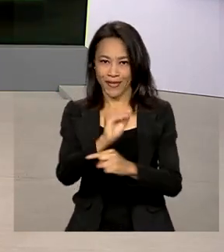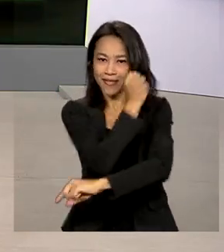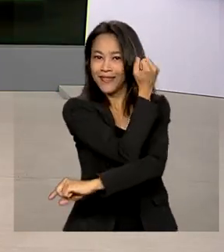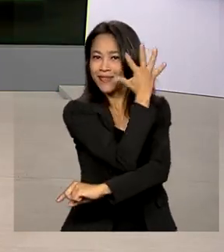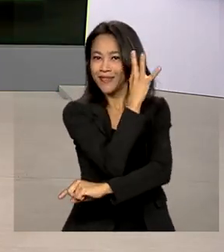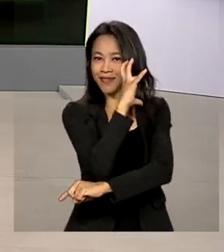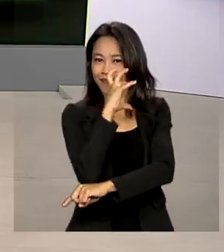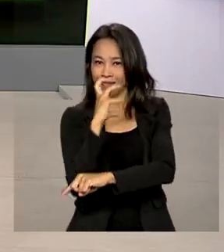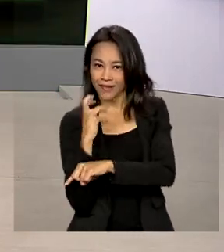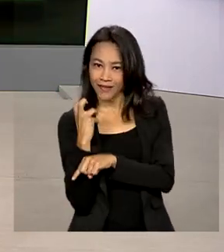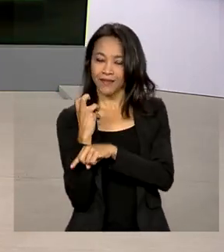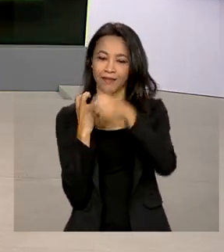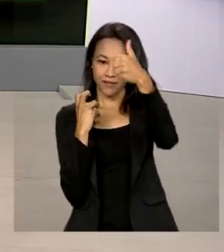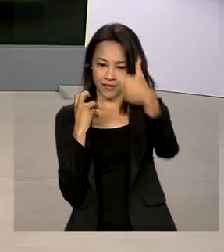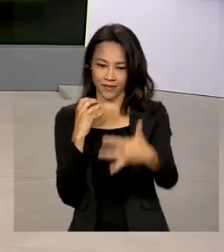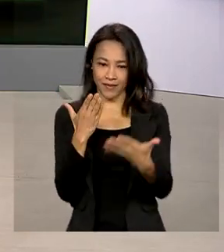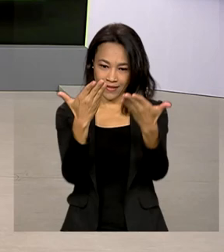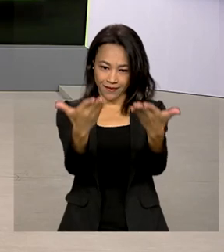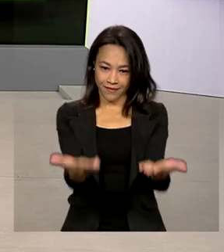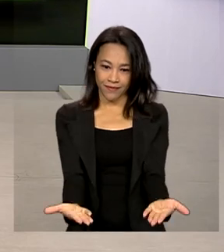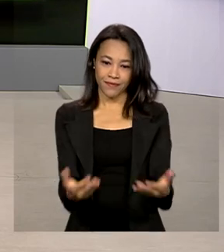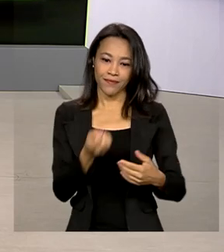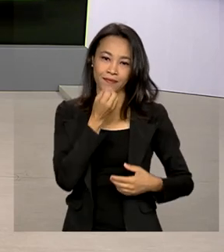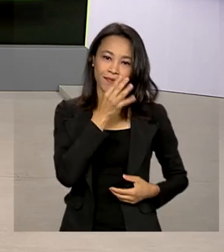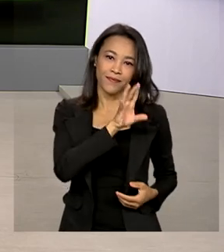tem outras informações pra gente. Márcia, bom dia!